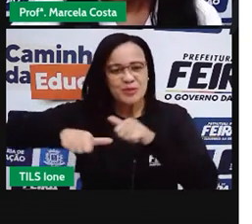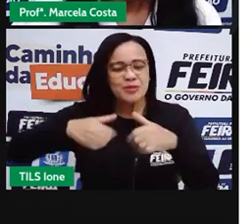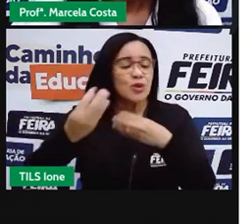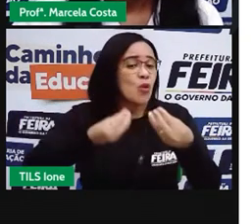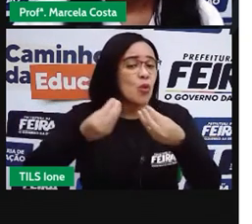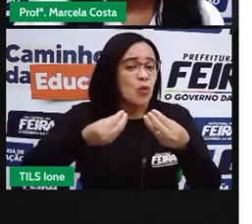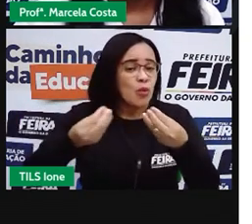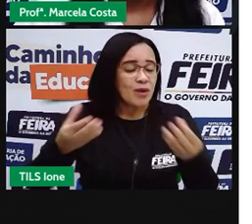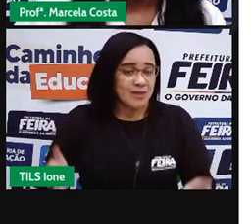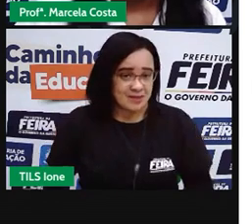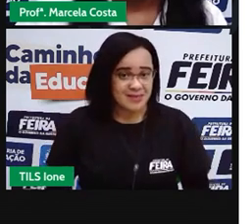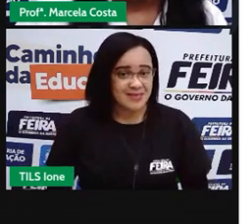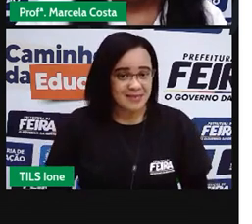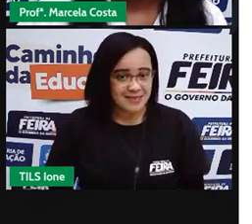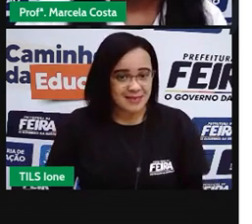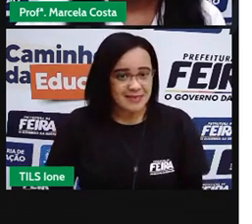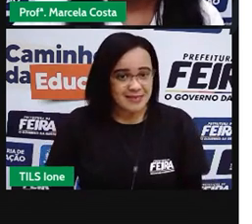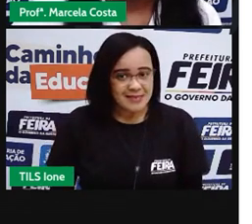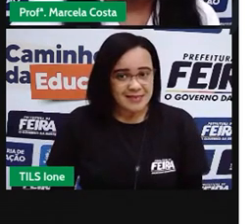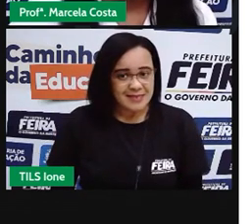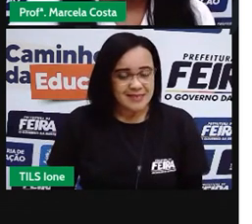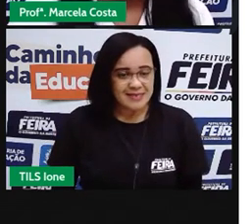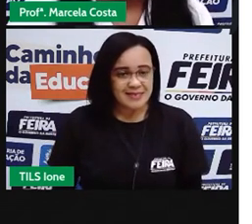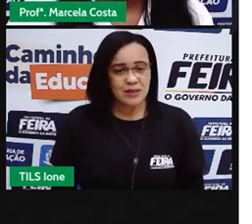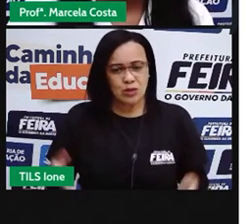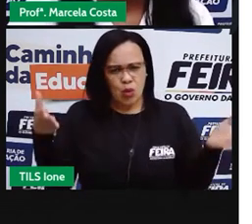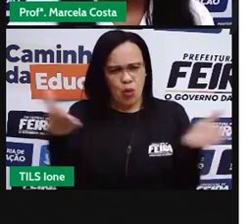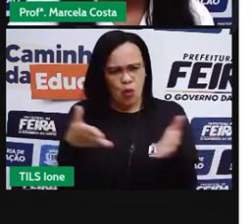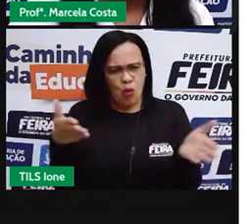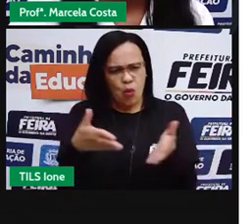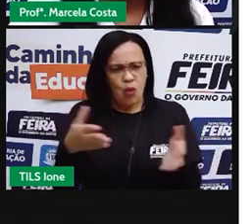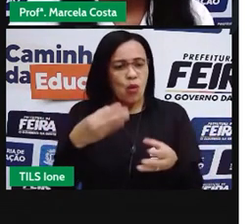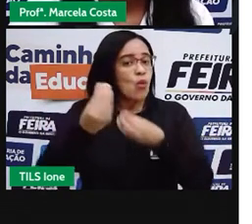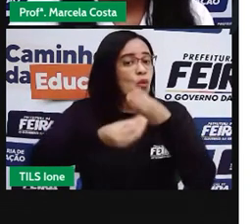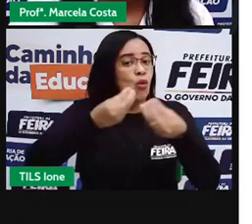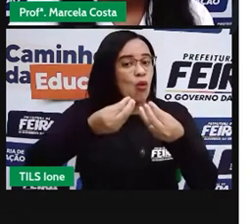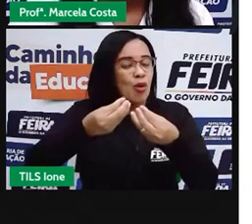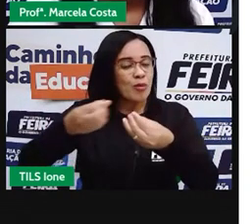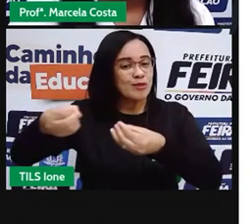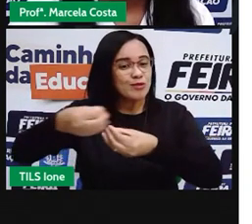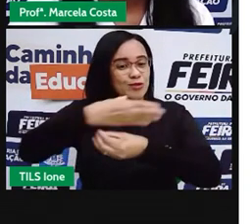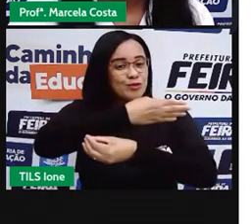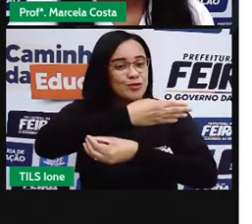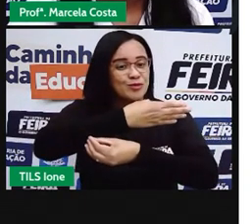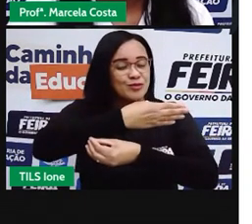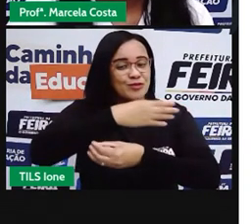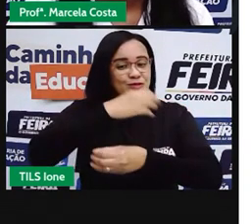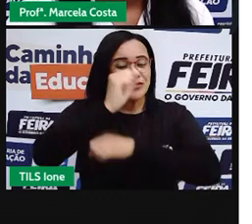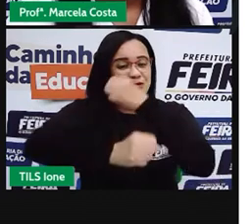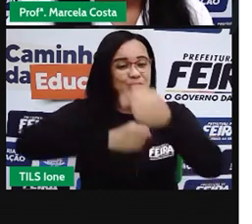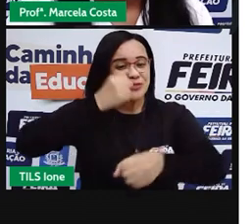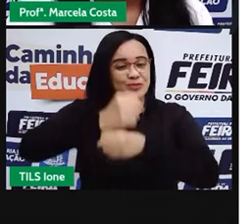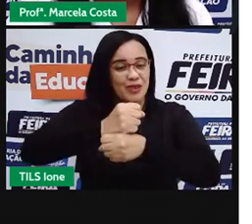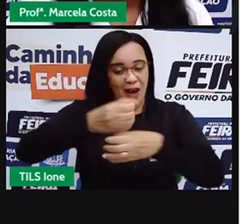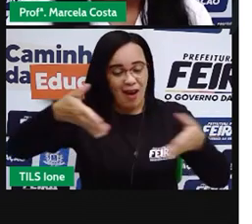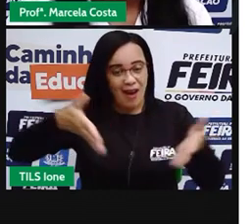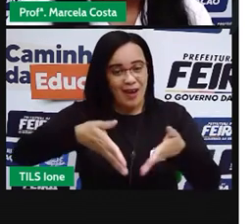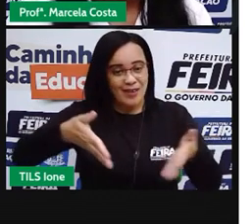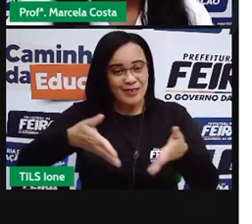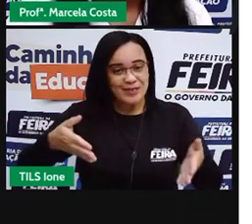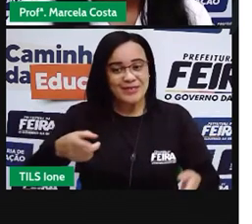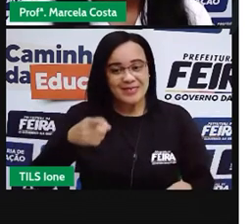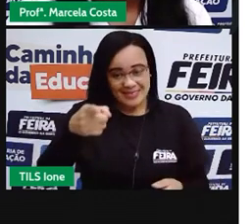Bom, agora eu mostro para vocês essa imagem mais recente da Avenida Getúlio